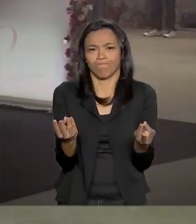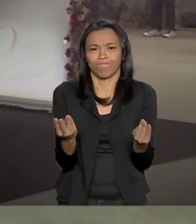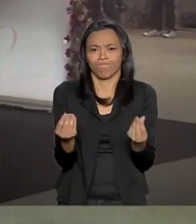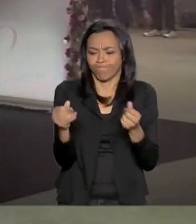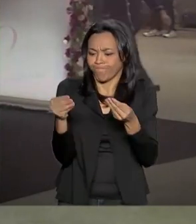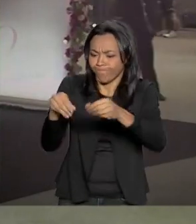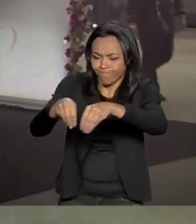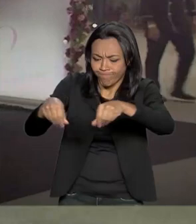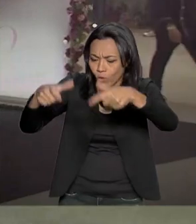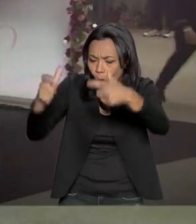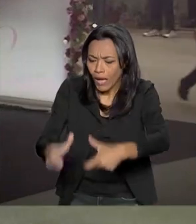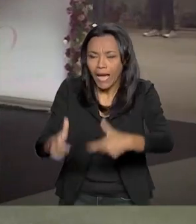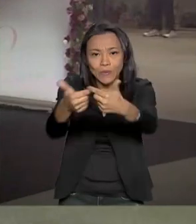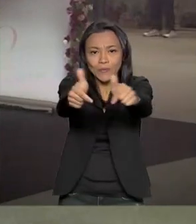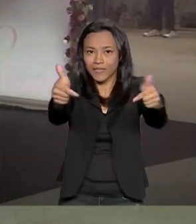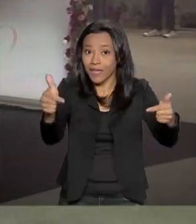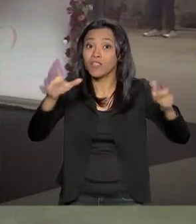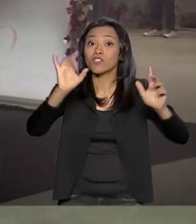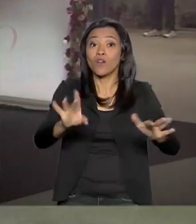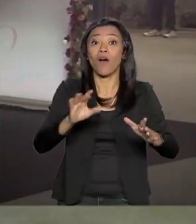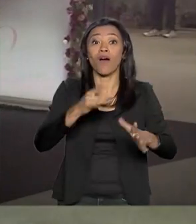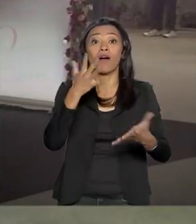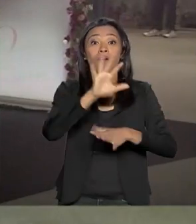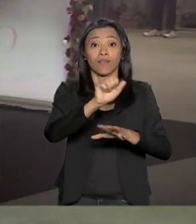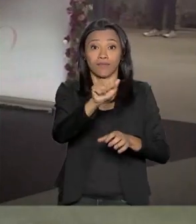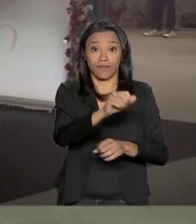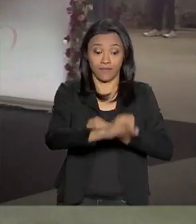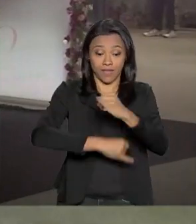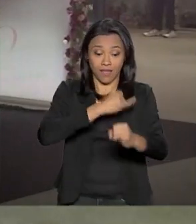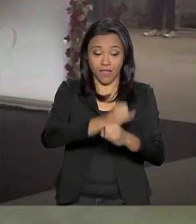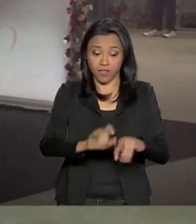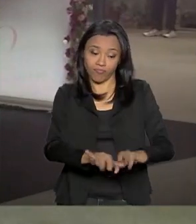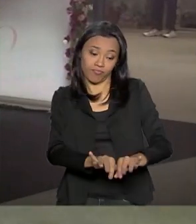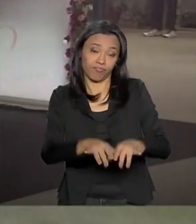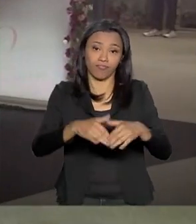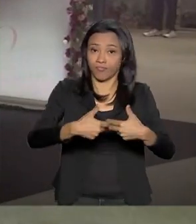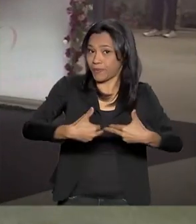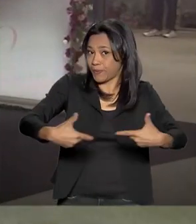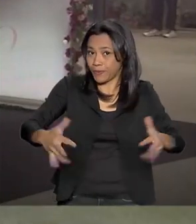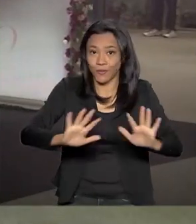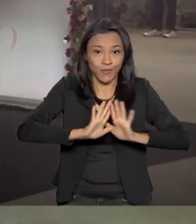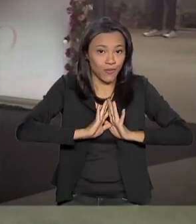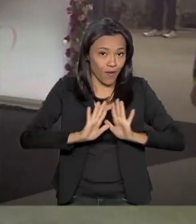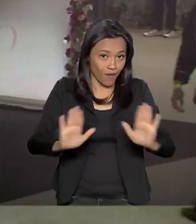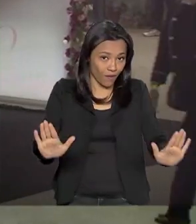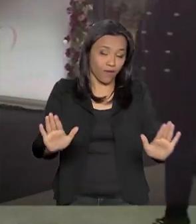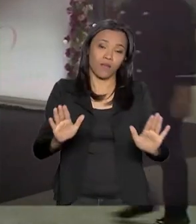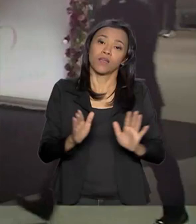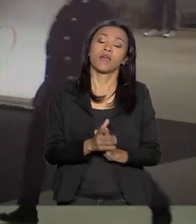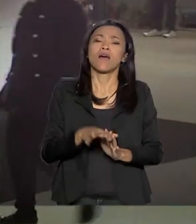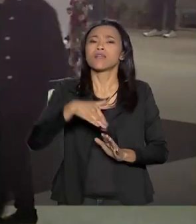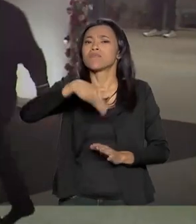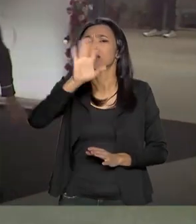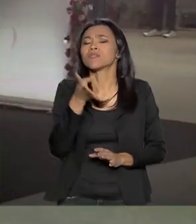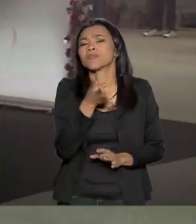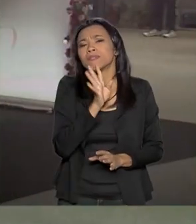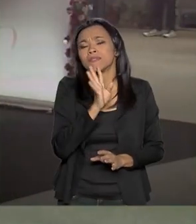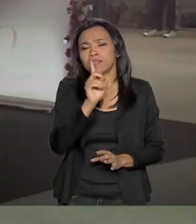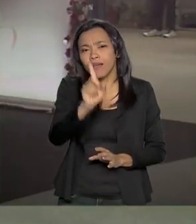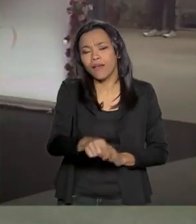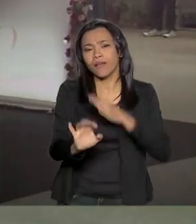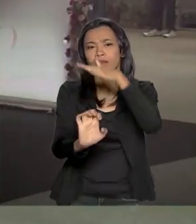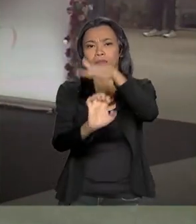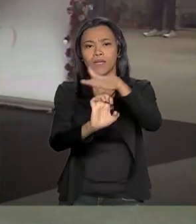seus produtos com o auxílio de representantes comerciais. Todo mundo conhece alguma. As mais conhecidas são aquelas empresas